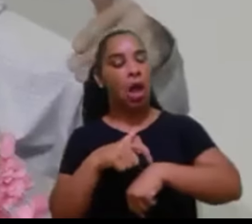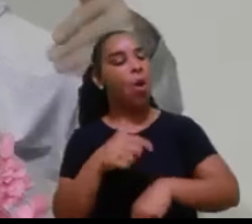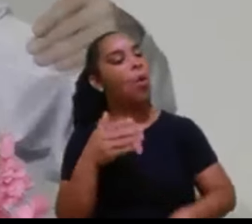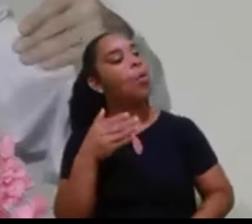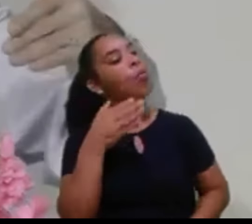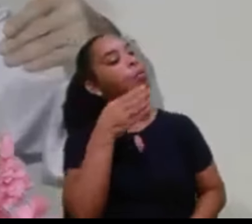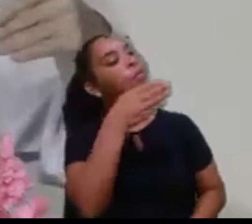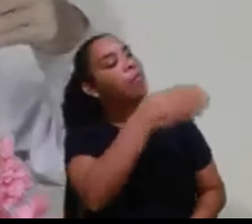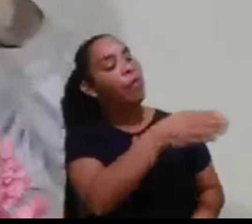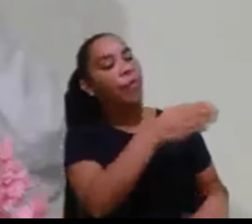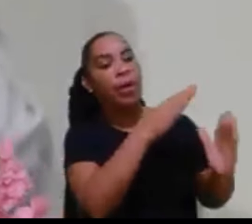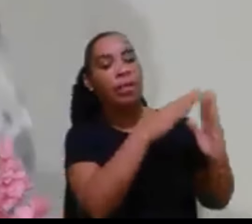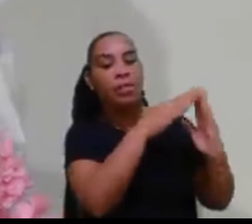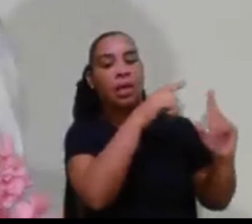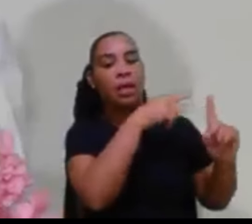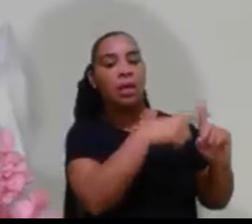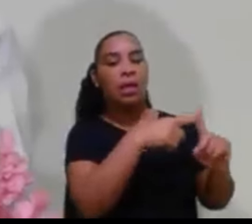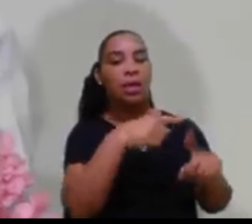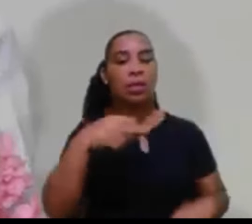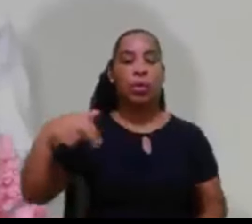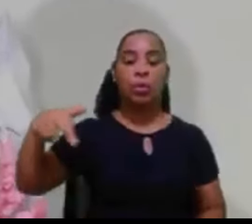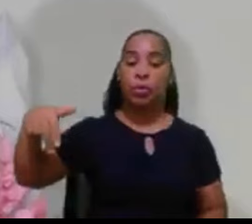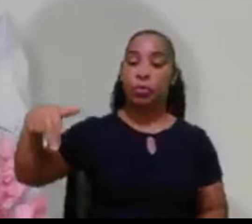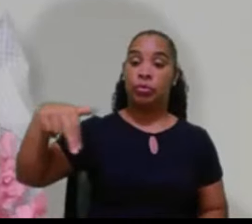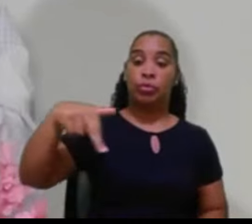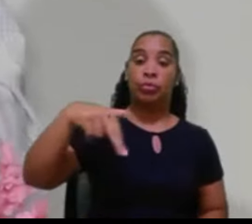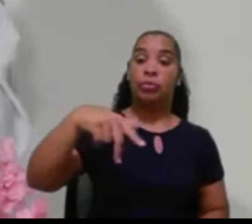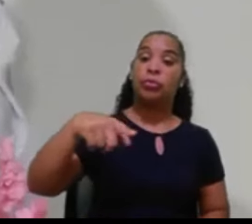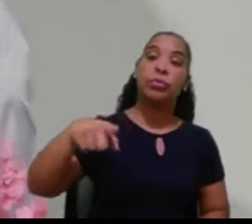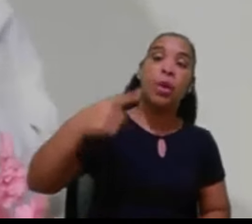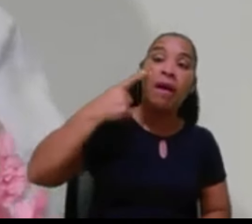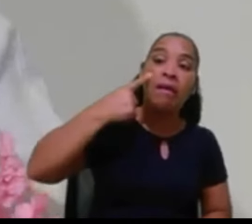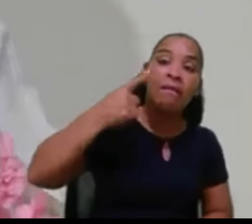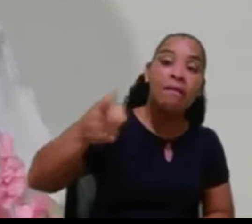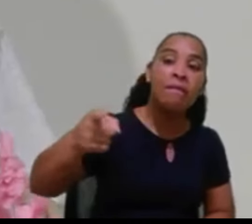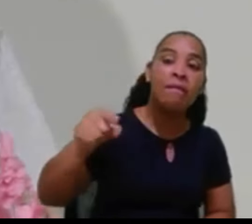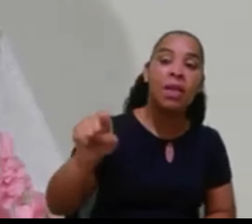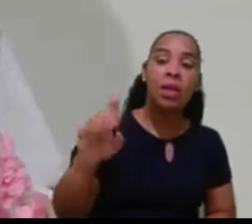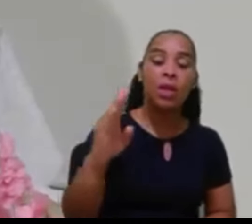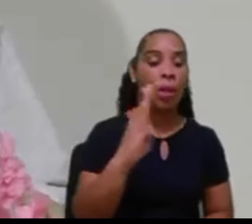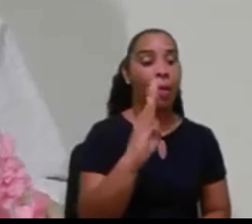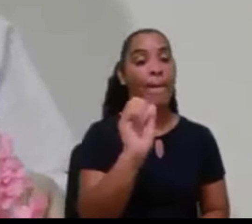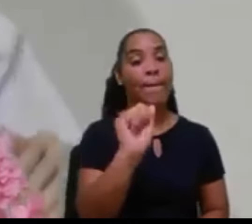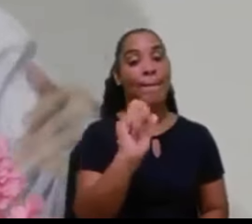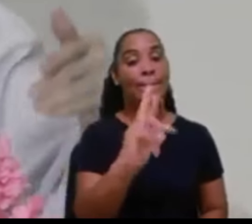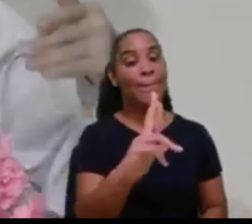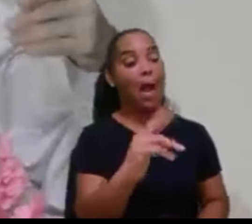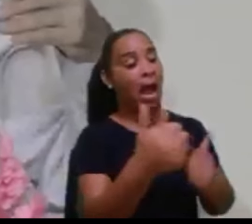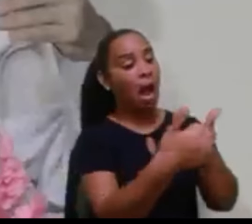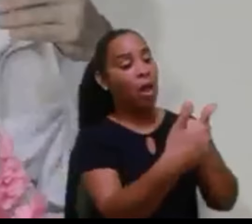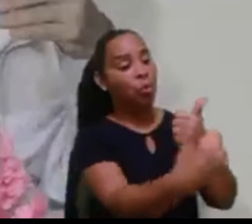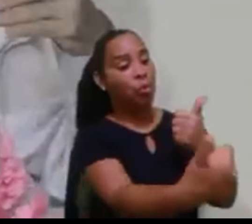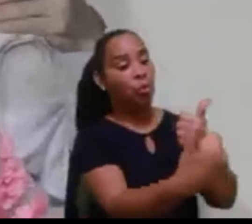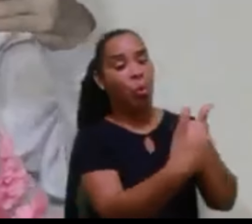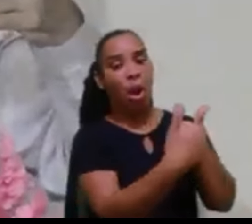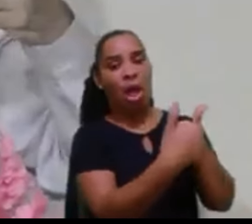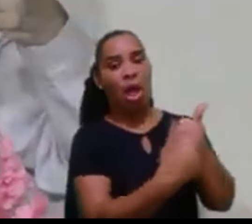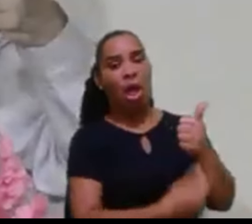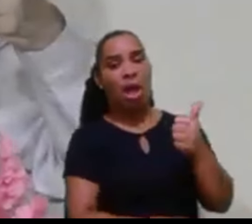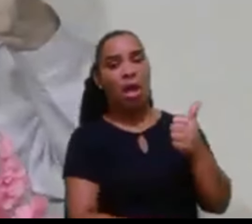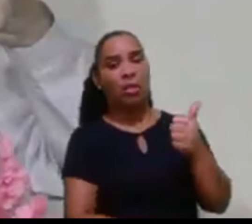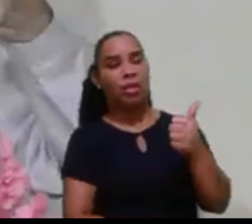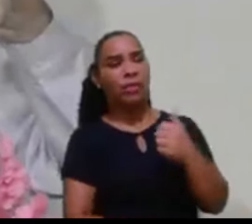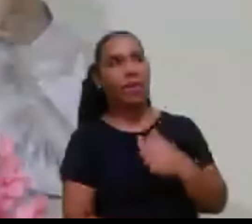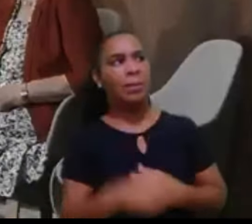ele vinha pela rua e havia um bar junto da igreja. E ele dizia, meu Deus, se eu